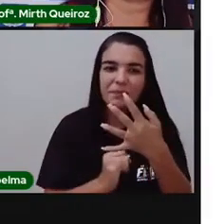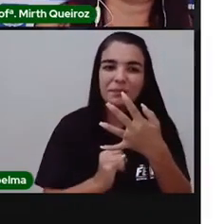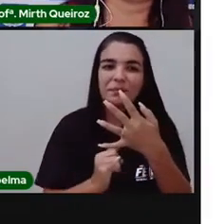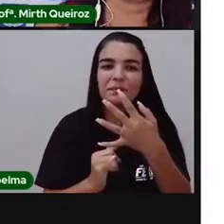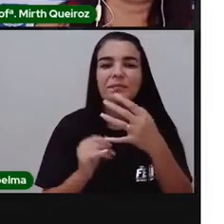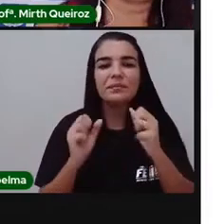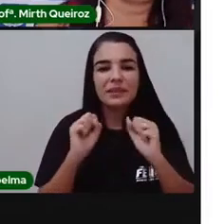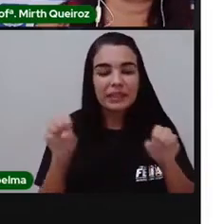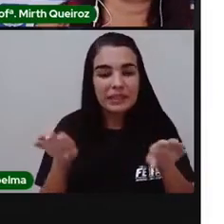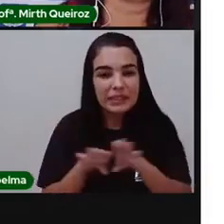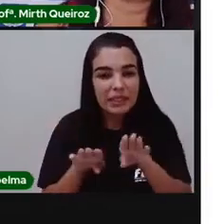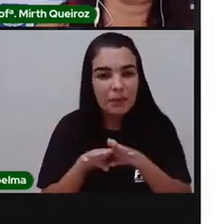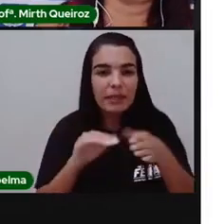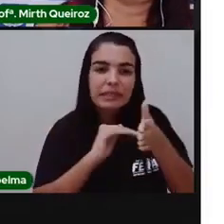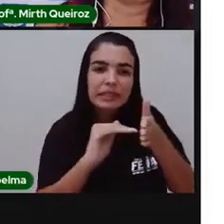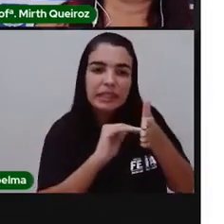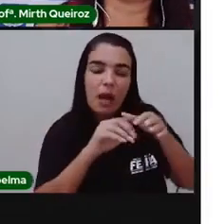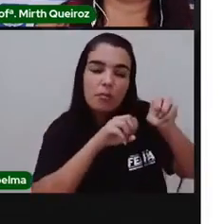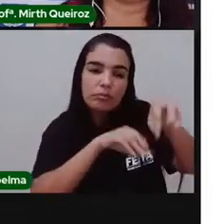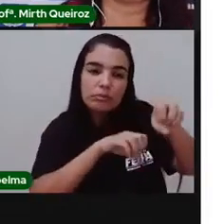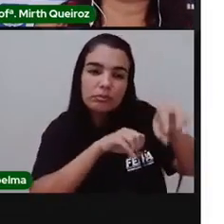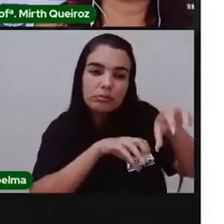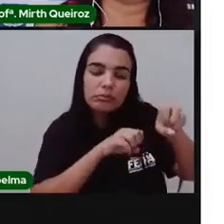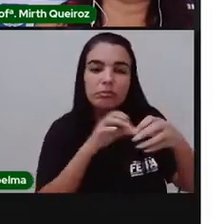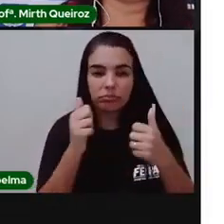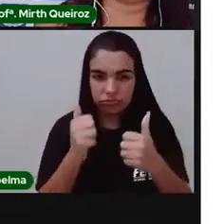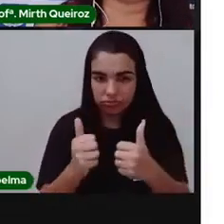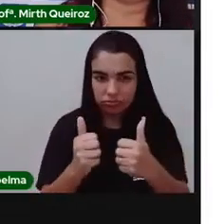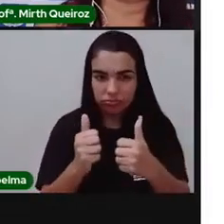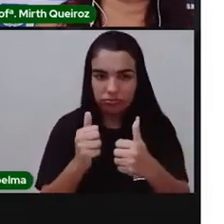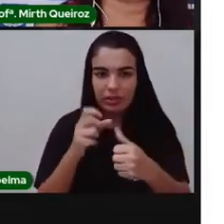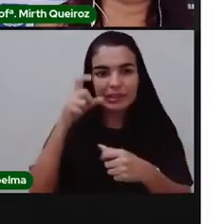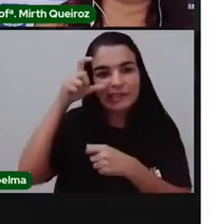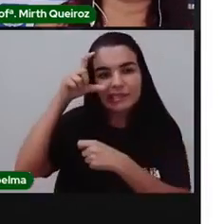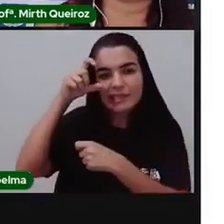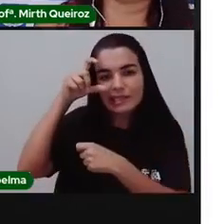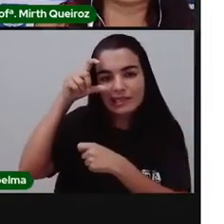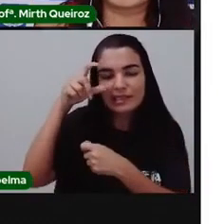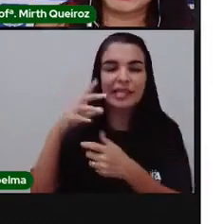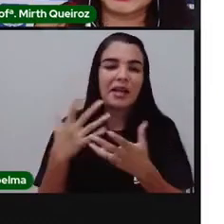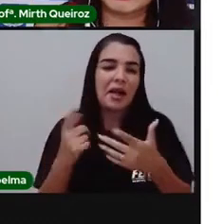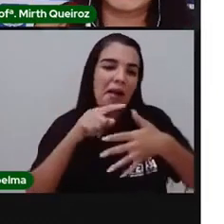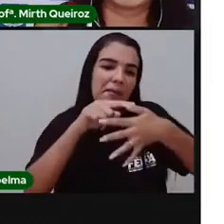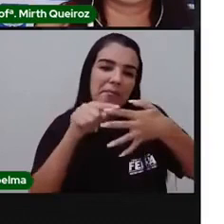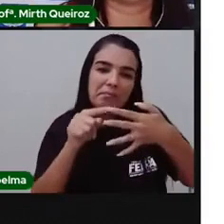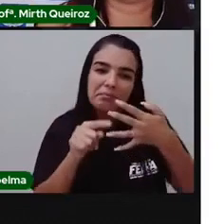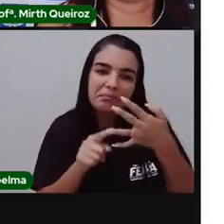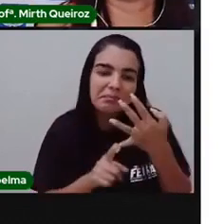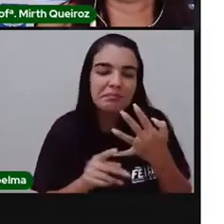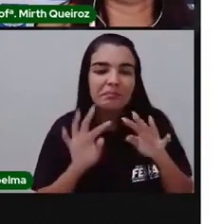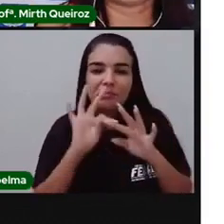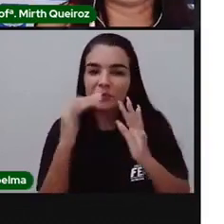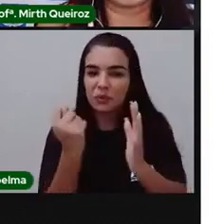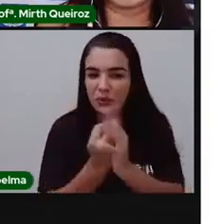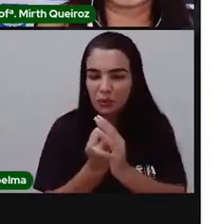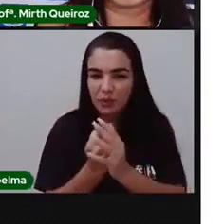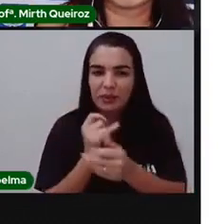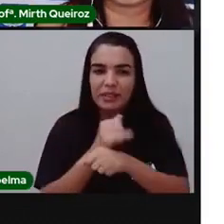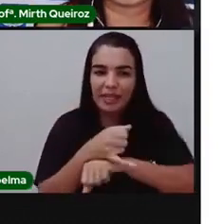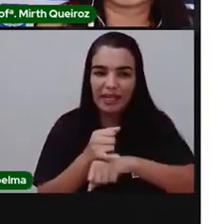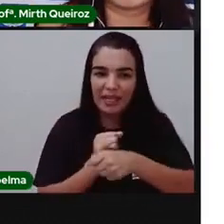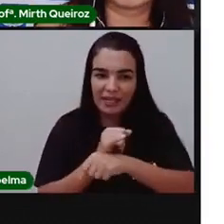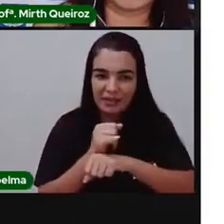sociais de Secretaria Municipal de Educação. Para que a gente possa estar compartilhando essa experiência de vocês com os demais